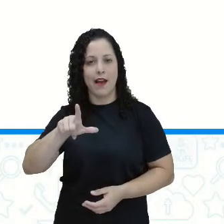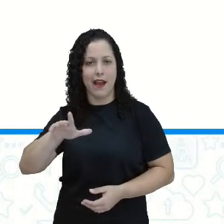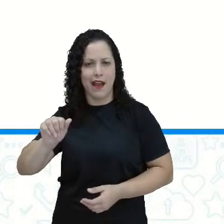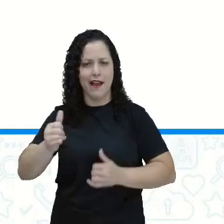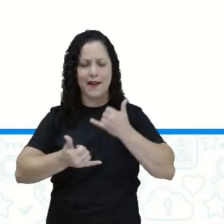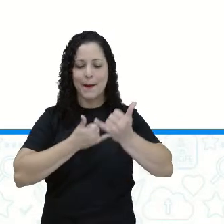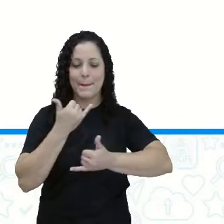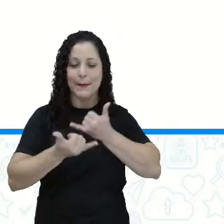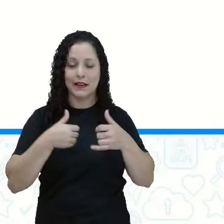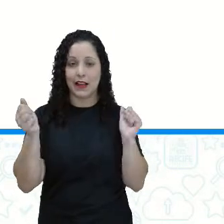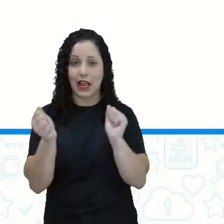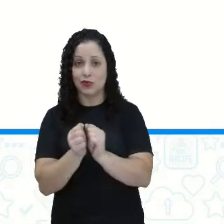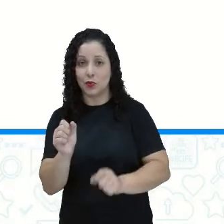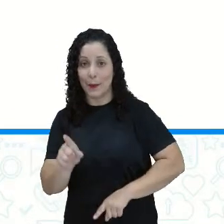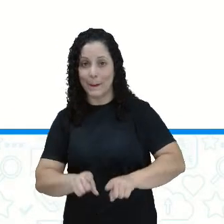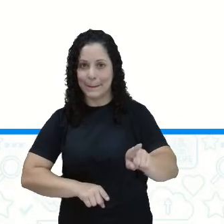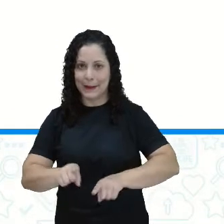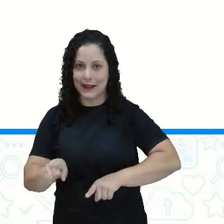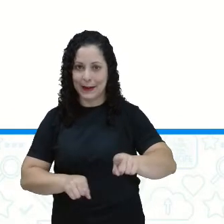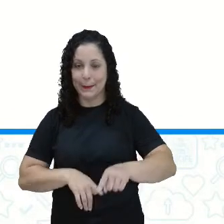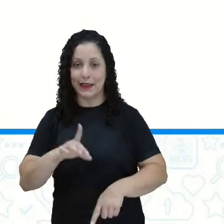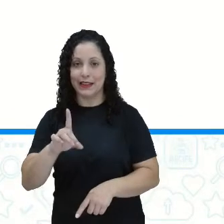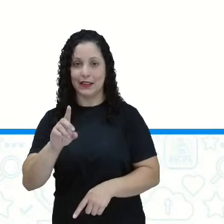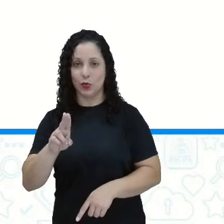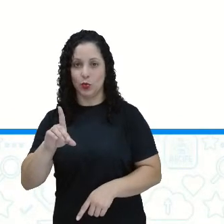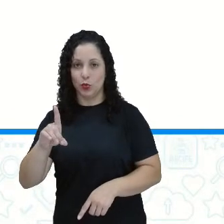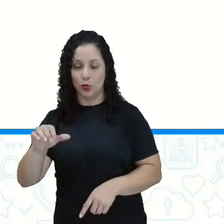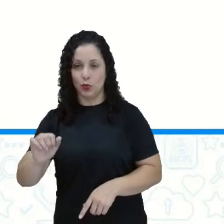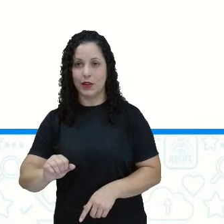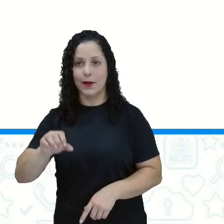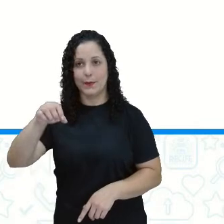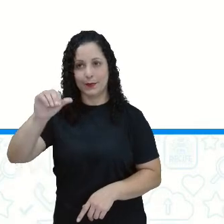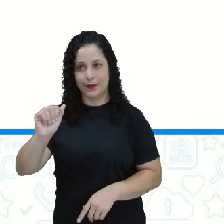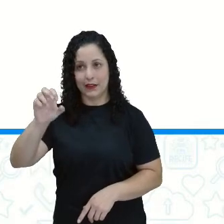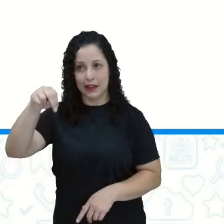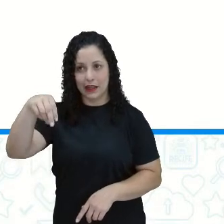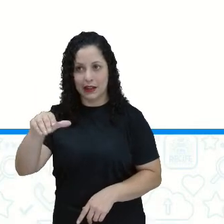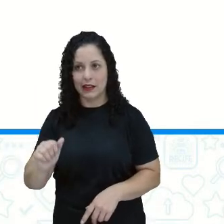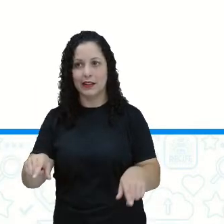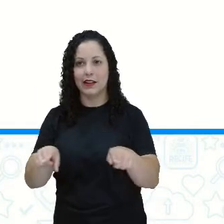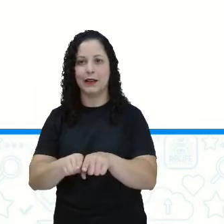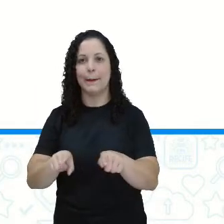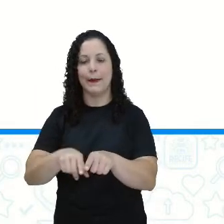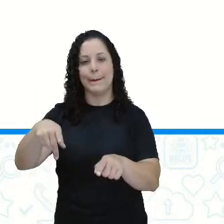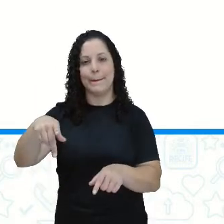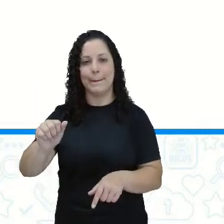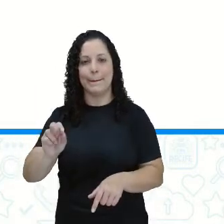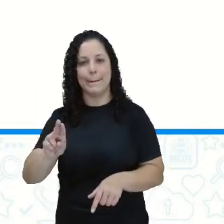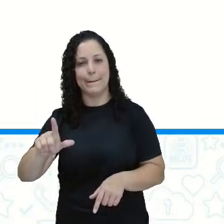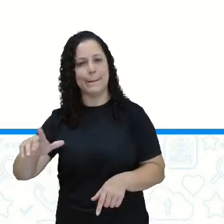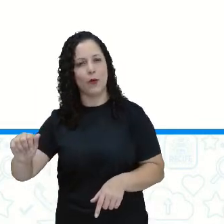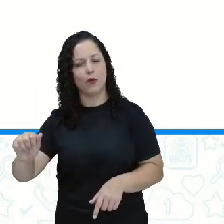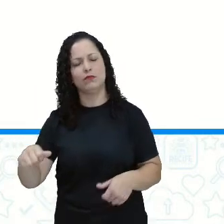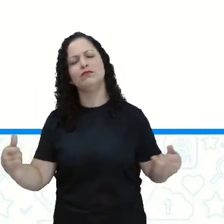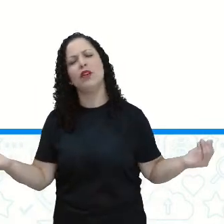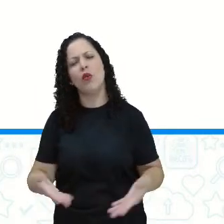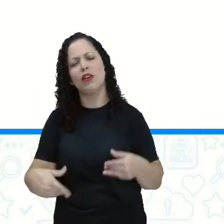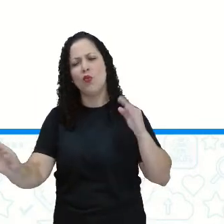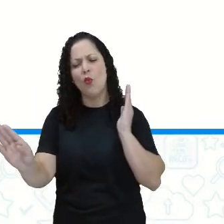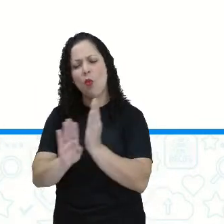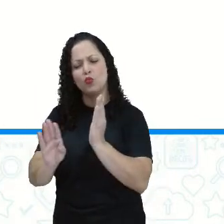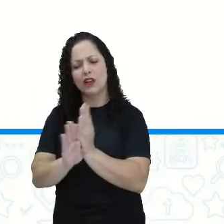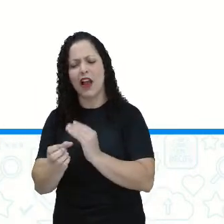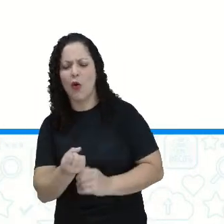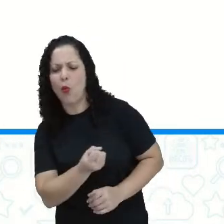com suas primas, Duda, Ana e Paula. Para elas adivinharem quantas bolas tinham